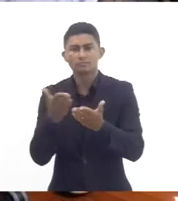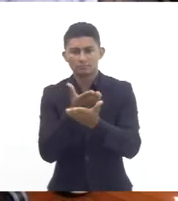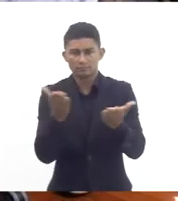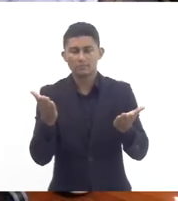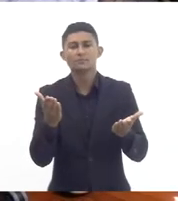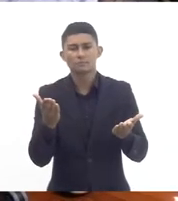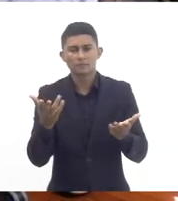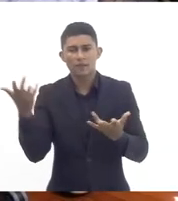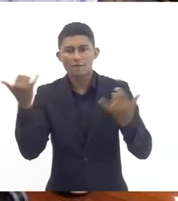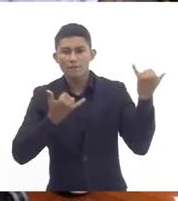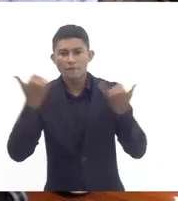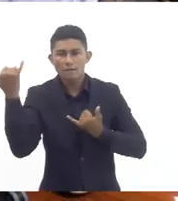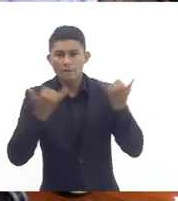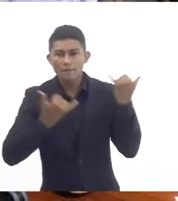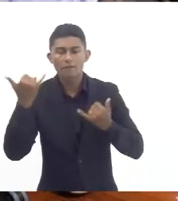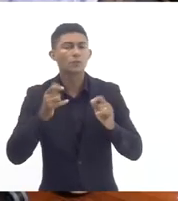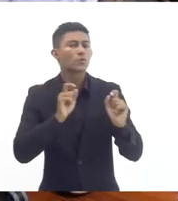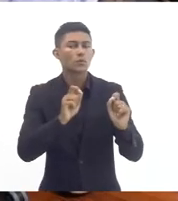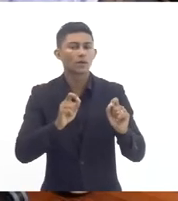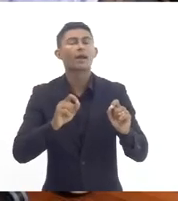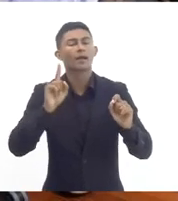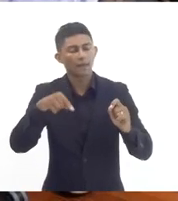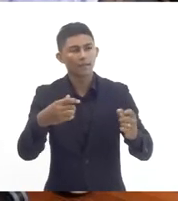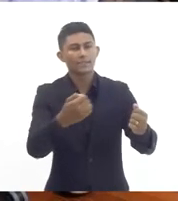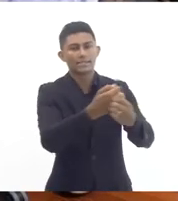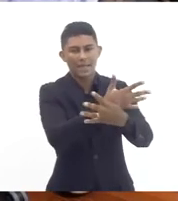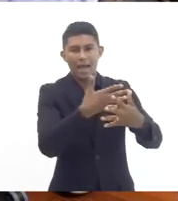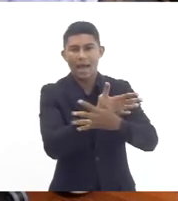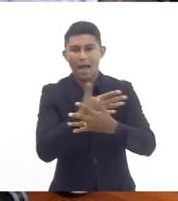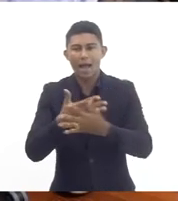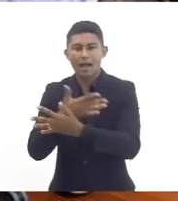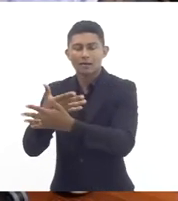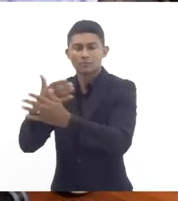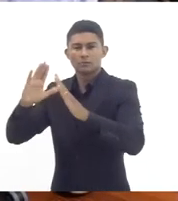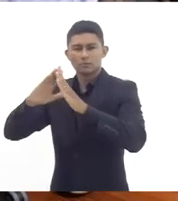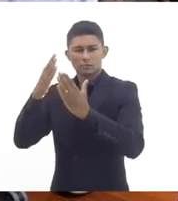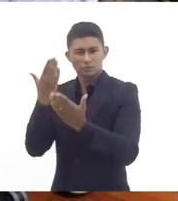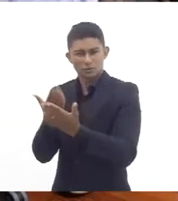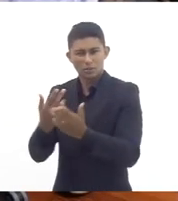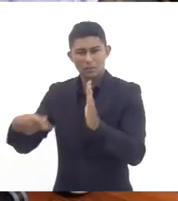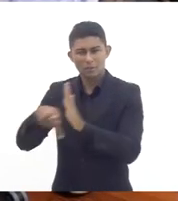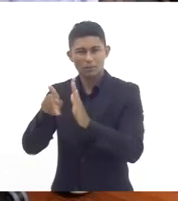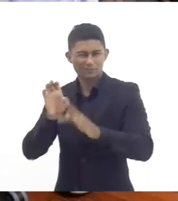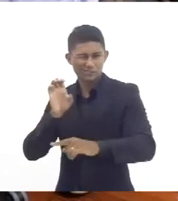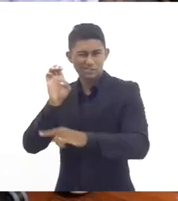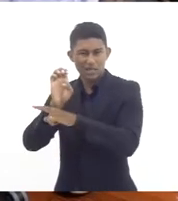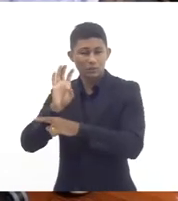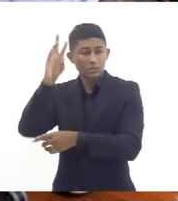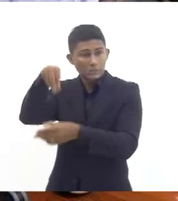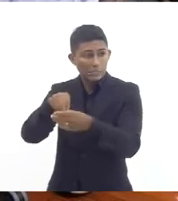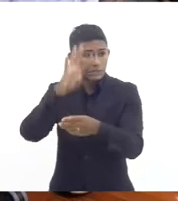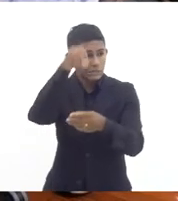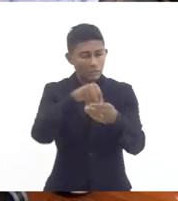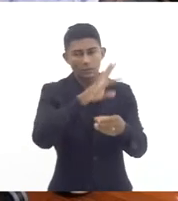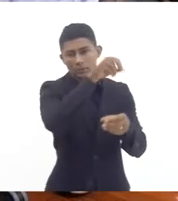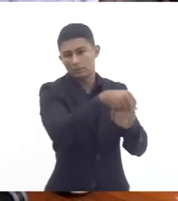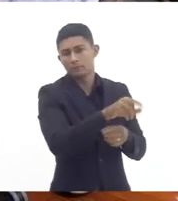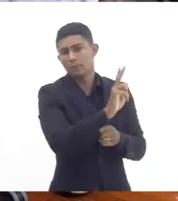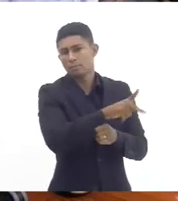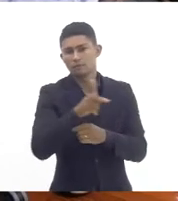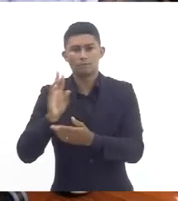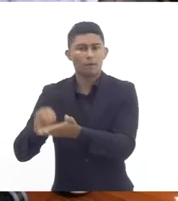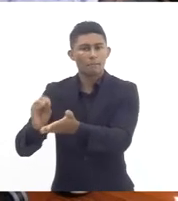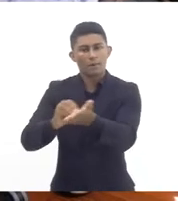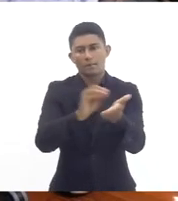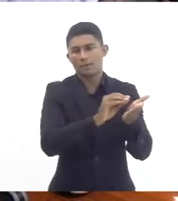esse quadro de carência nos municípios e a gente sabe que a rede estadual de ensino